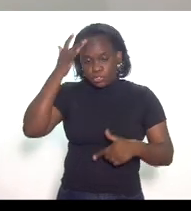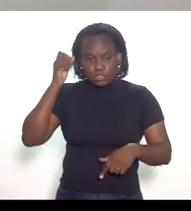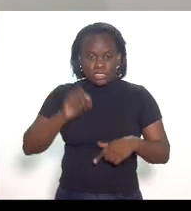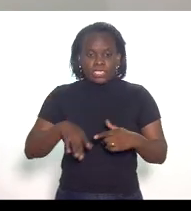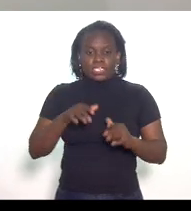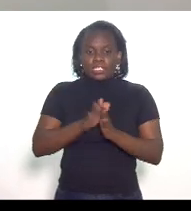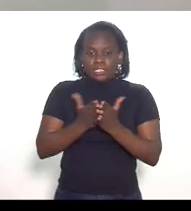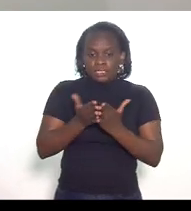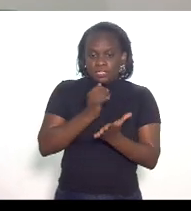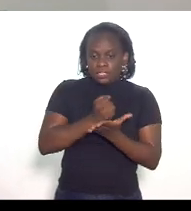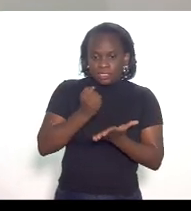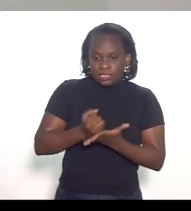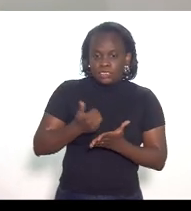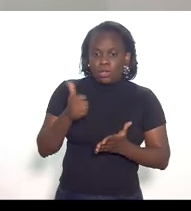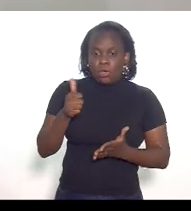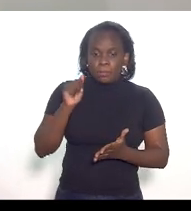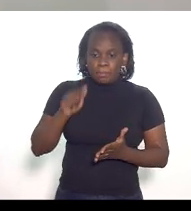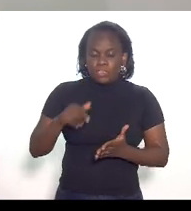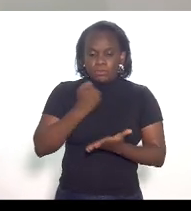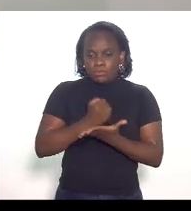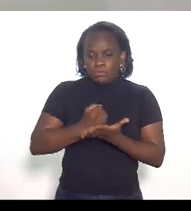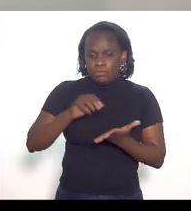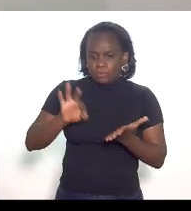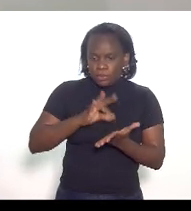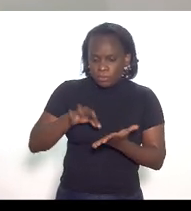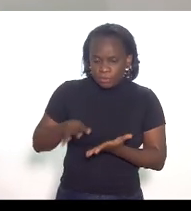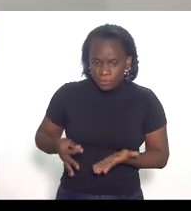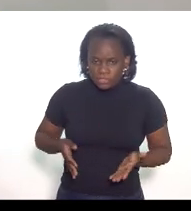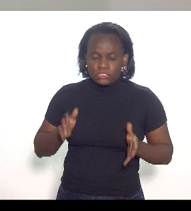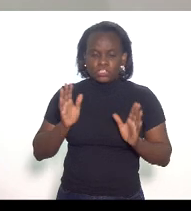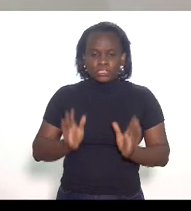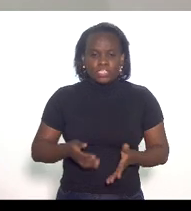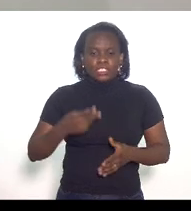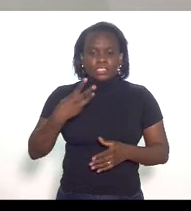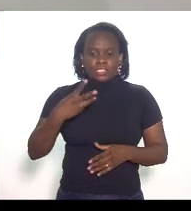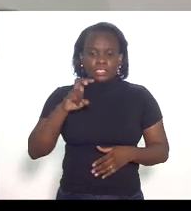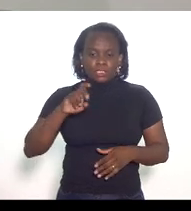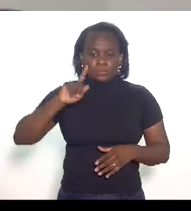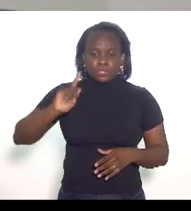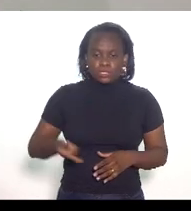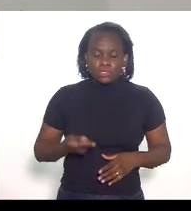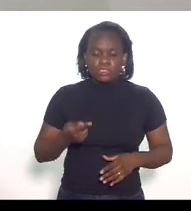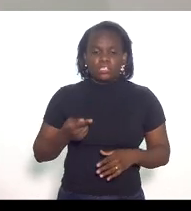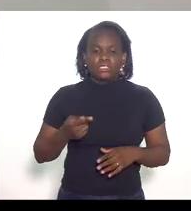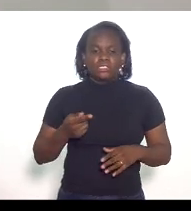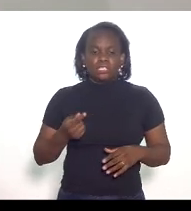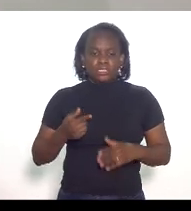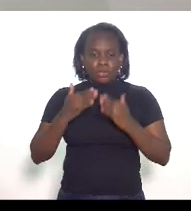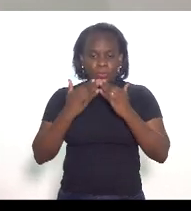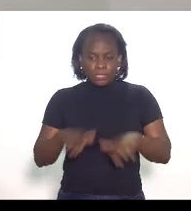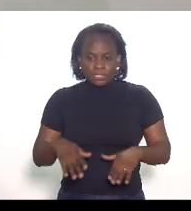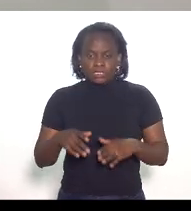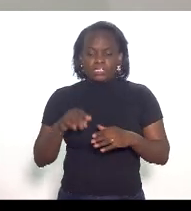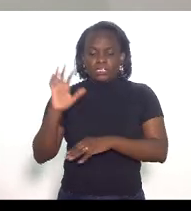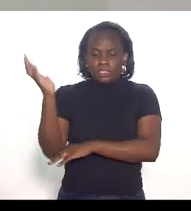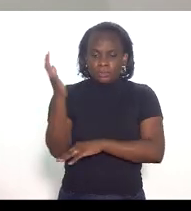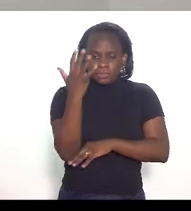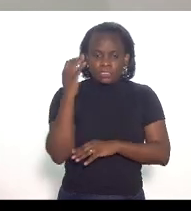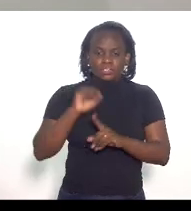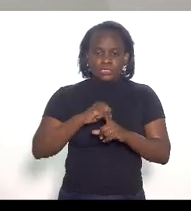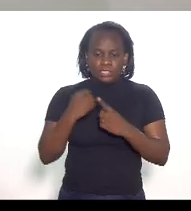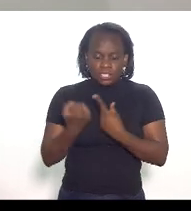mil carteiras assinadas durante a fase de implantação mais de 35 milhões em compensações socioambientais